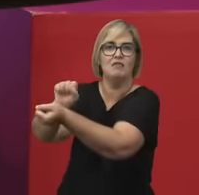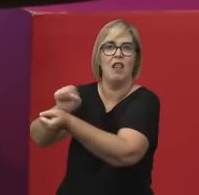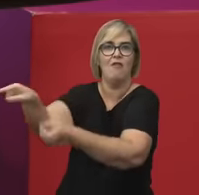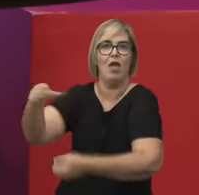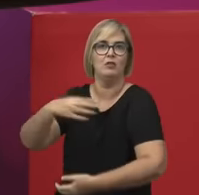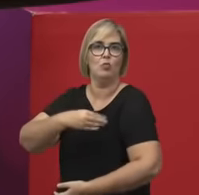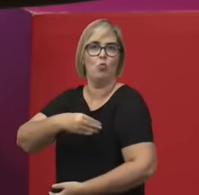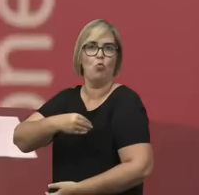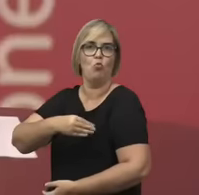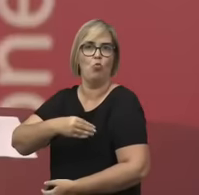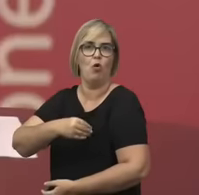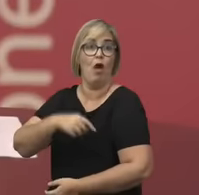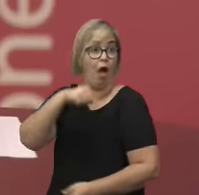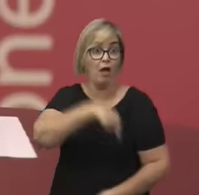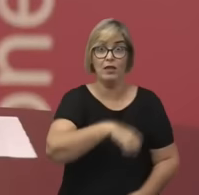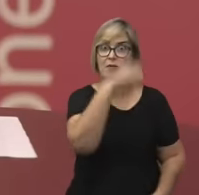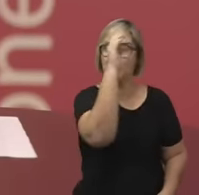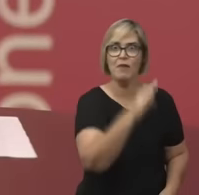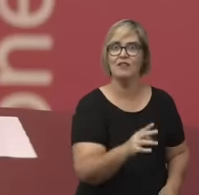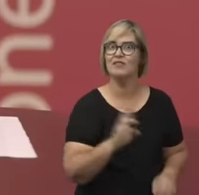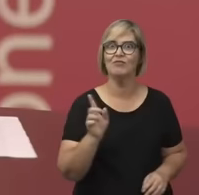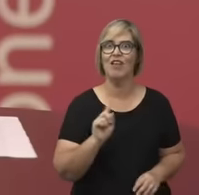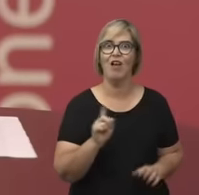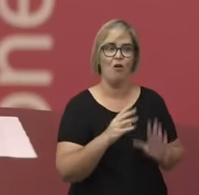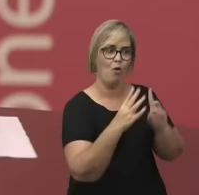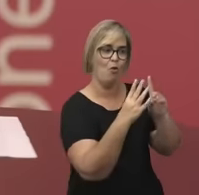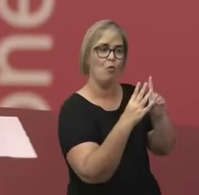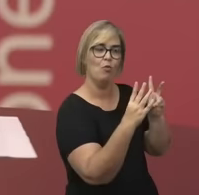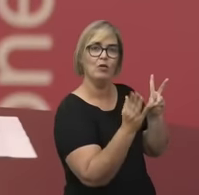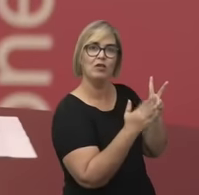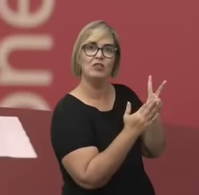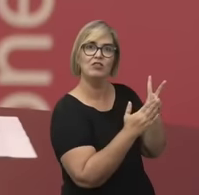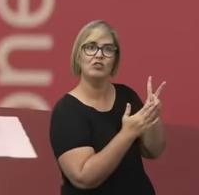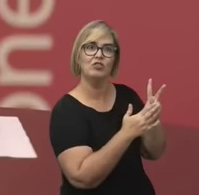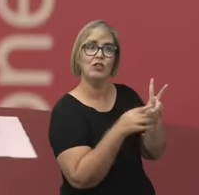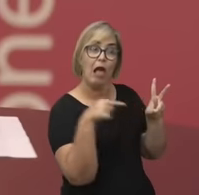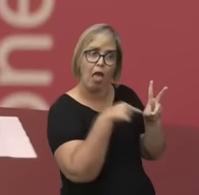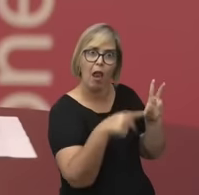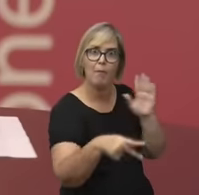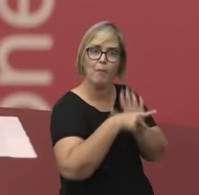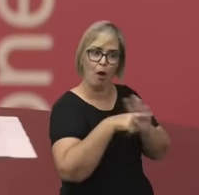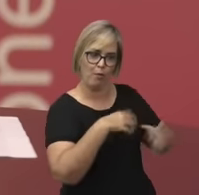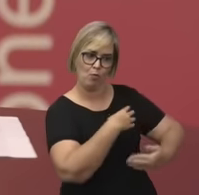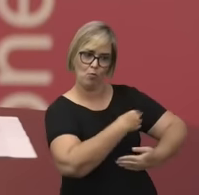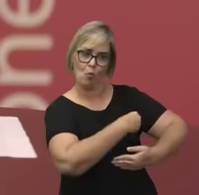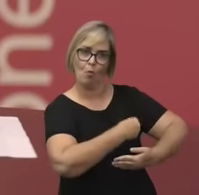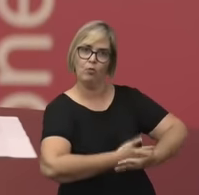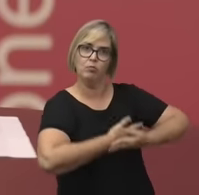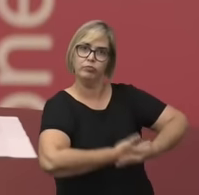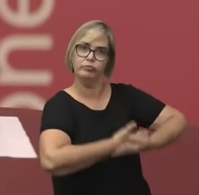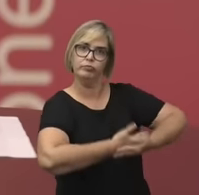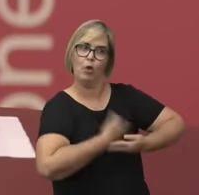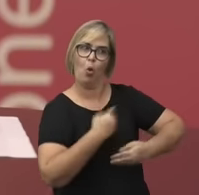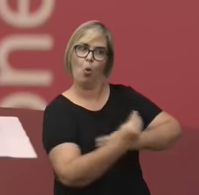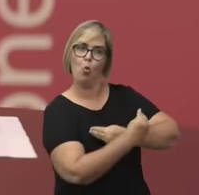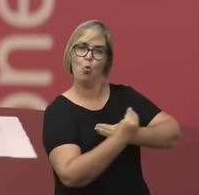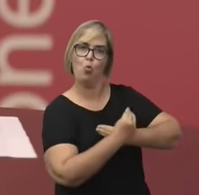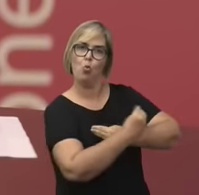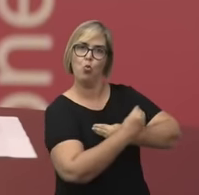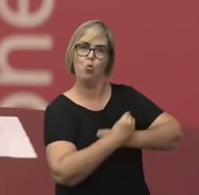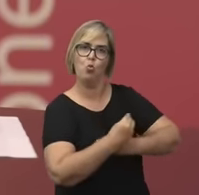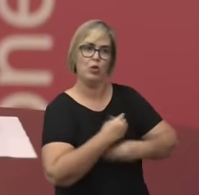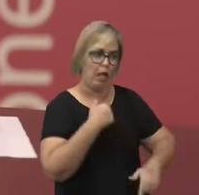escravizadas, as mulheres indígenas amamentavam seus filhos. Essa cultura da terceirização do cuidado é uma cultura que a Anísia Floresta também